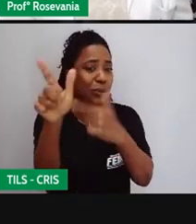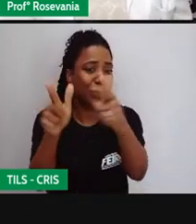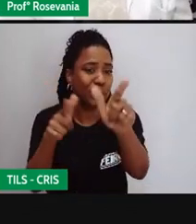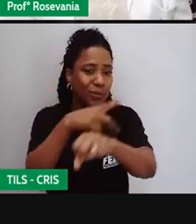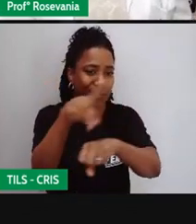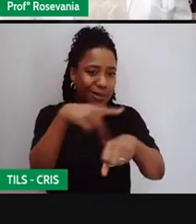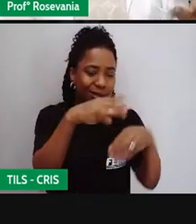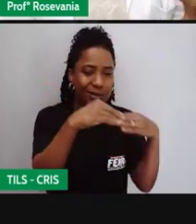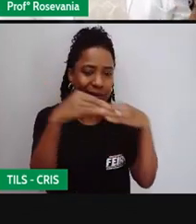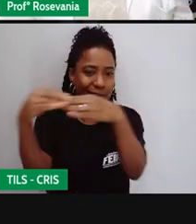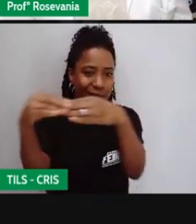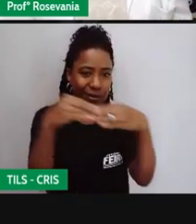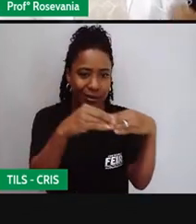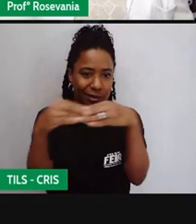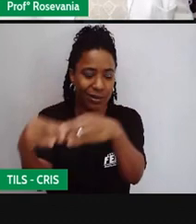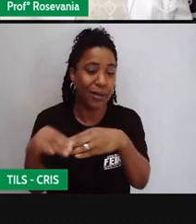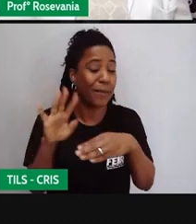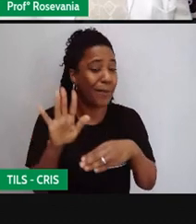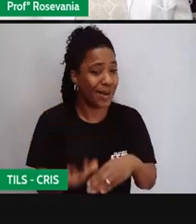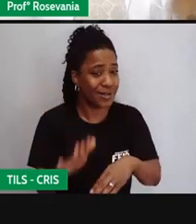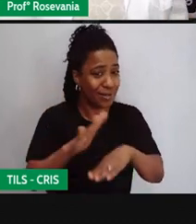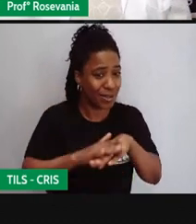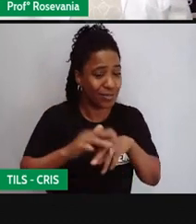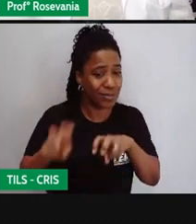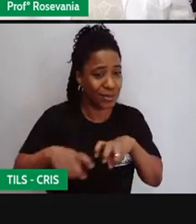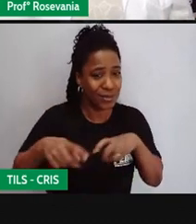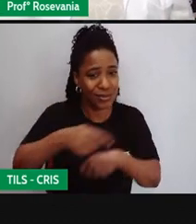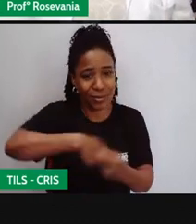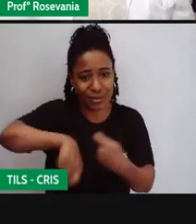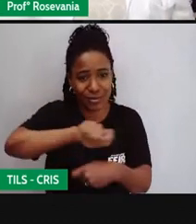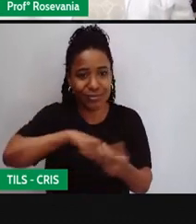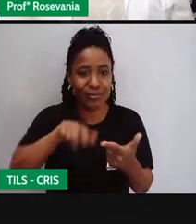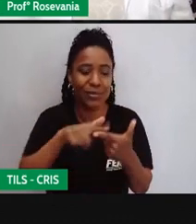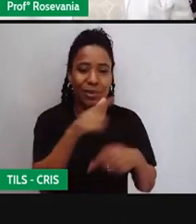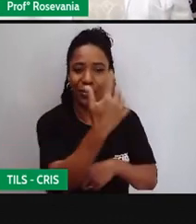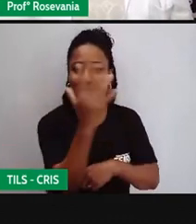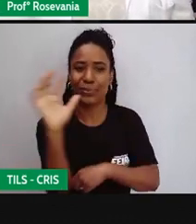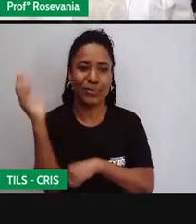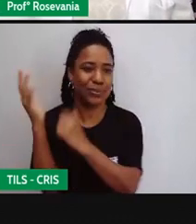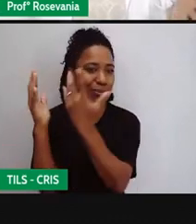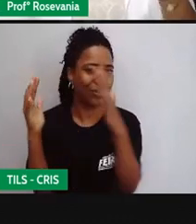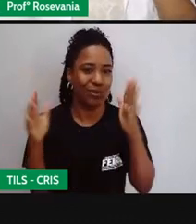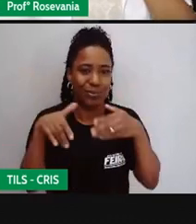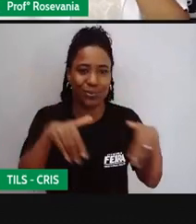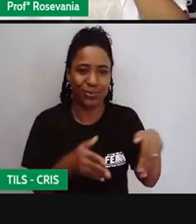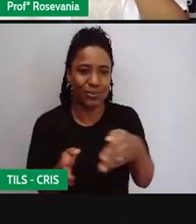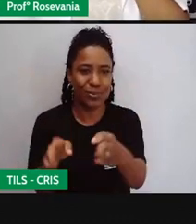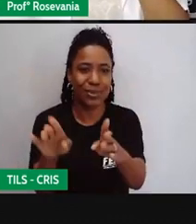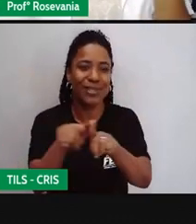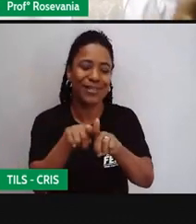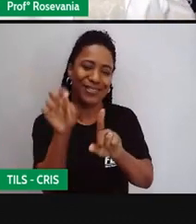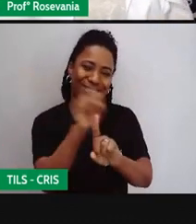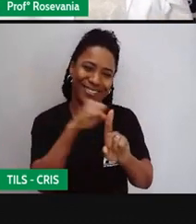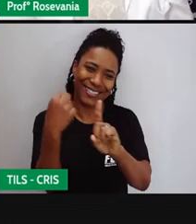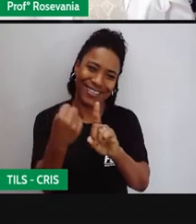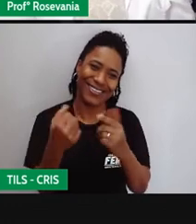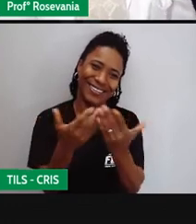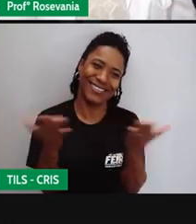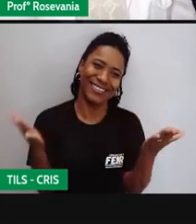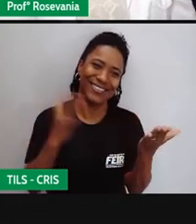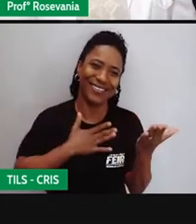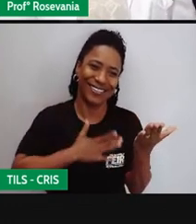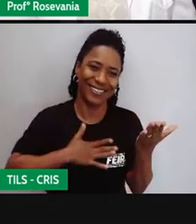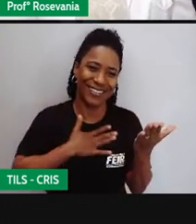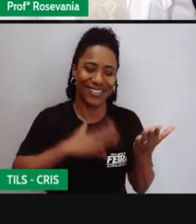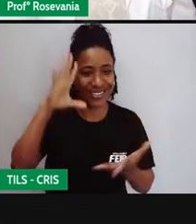que vão provocar problemas tanto ambientais quanto problemas sociais. Bom, espero que vocês tenham gostado, que tenham entendido, e